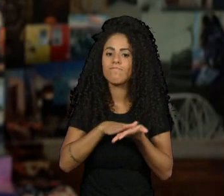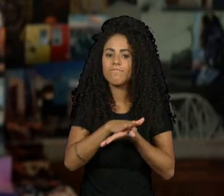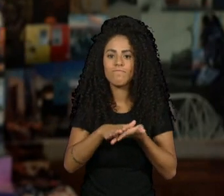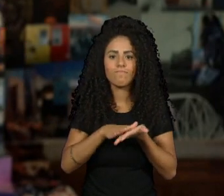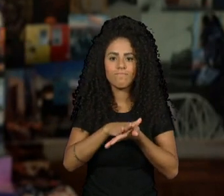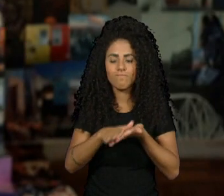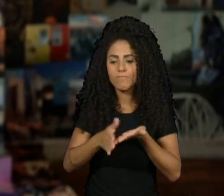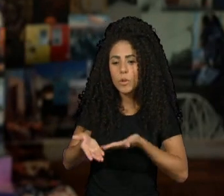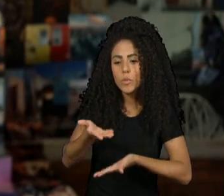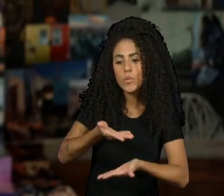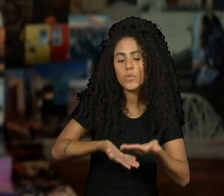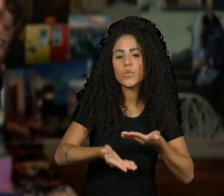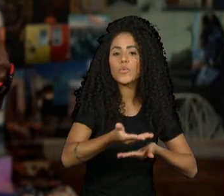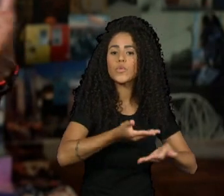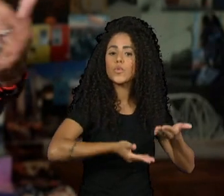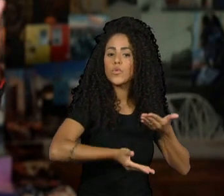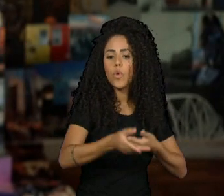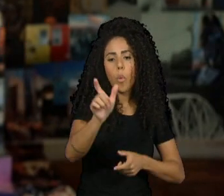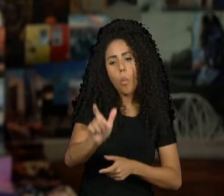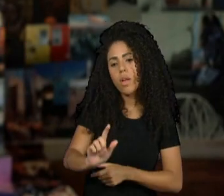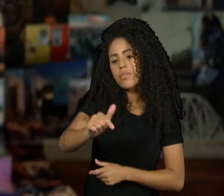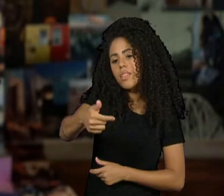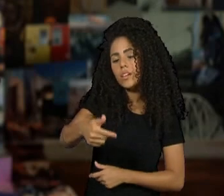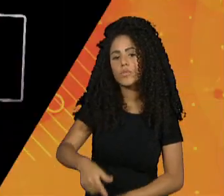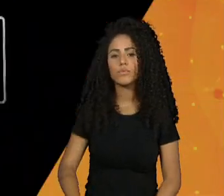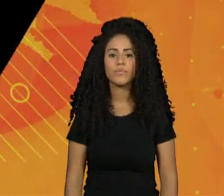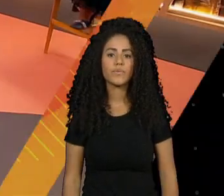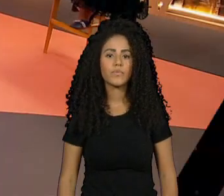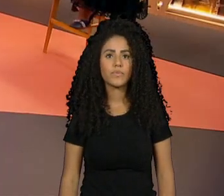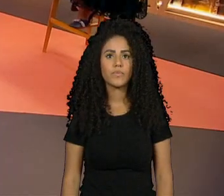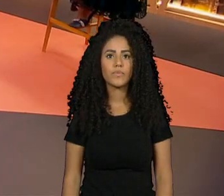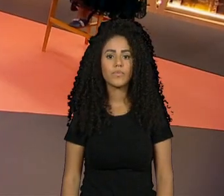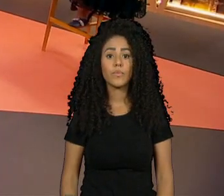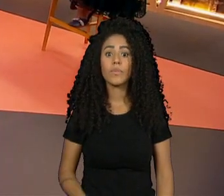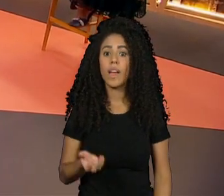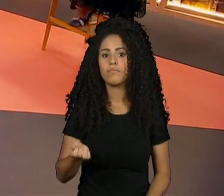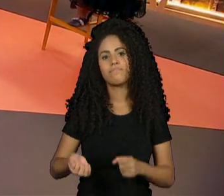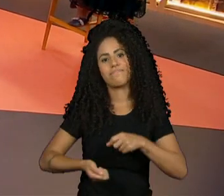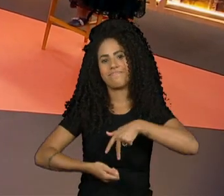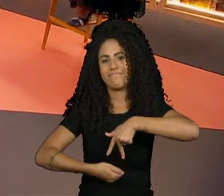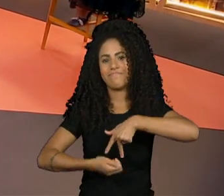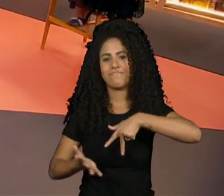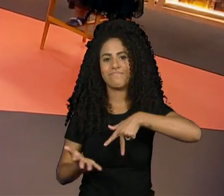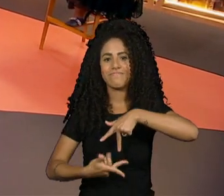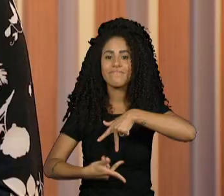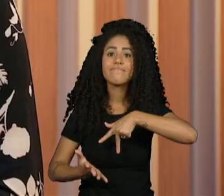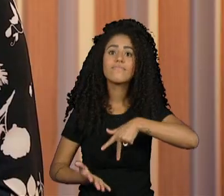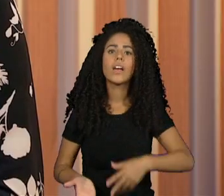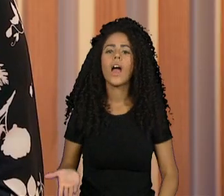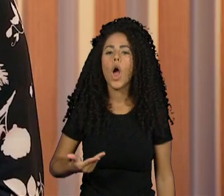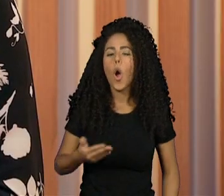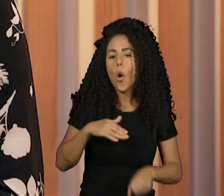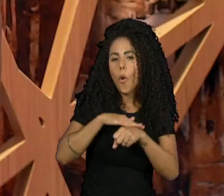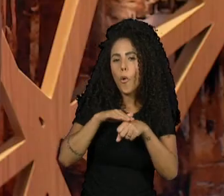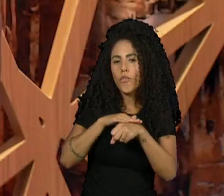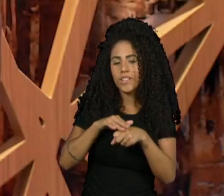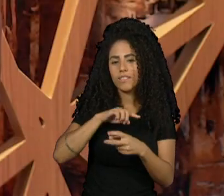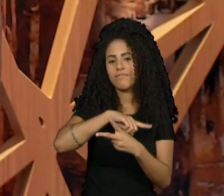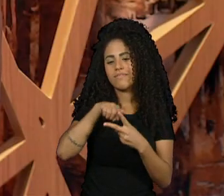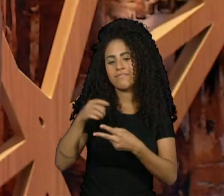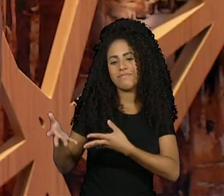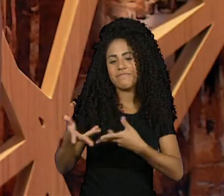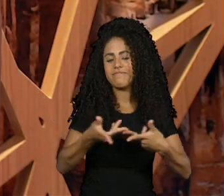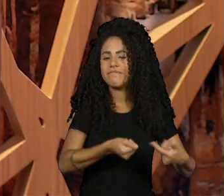os seus desejos sexuais por alguns dos gêneros. Estação Livre de volta conversando com Amara Moira e com Alexia